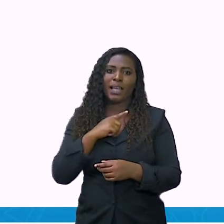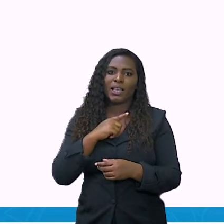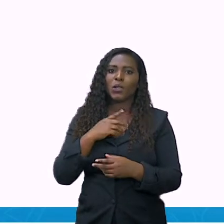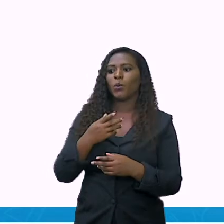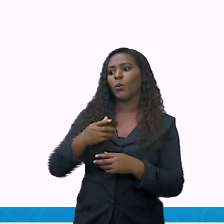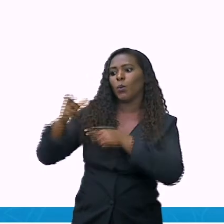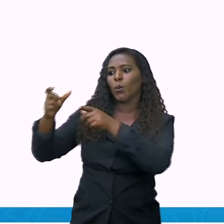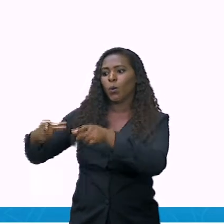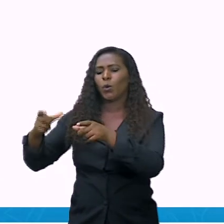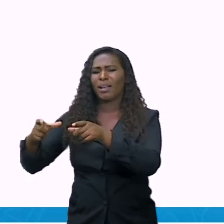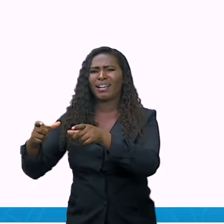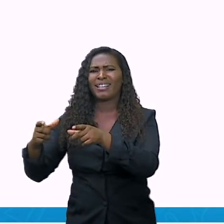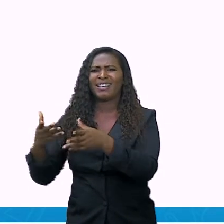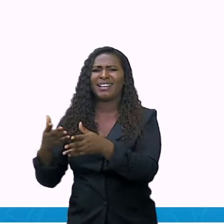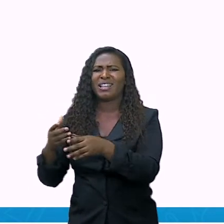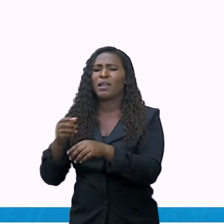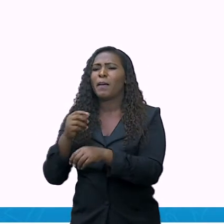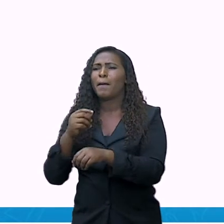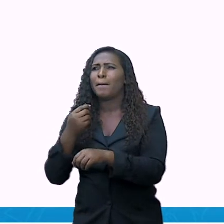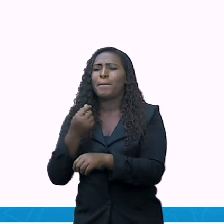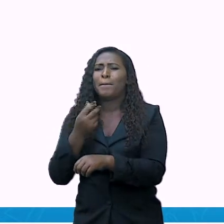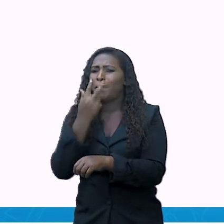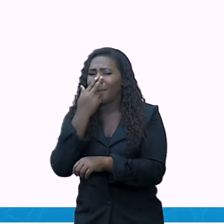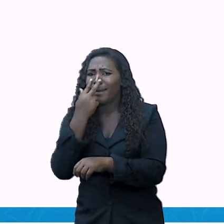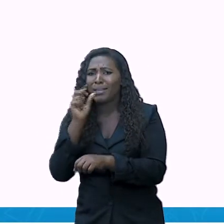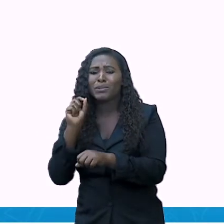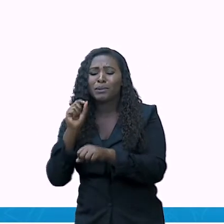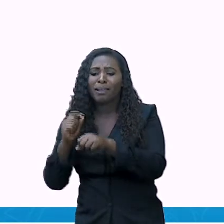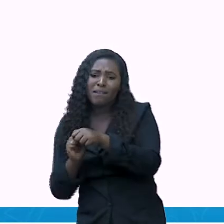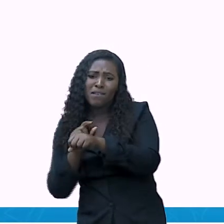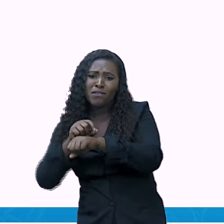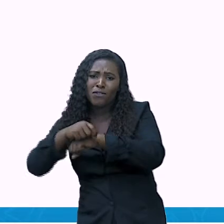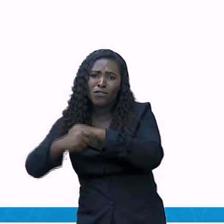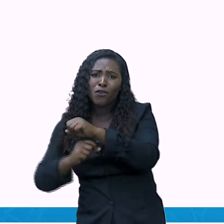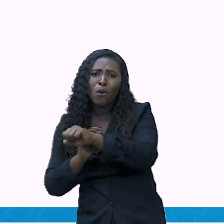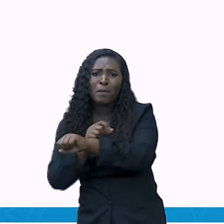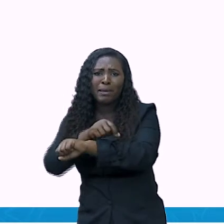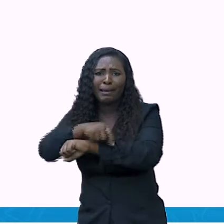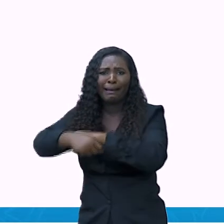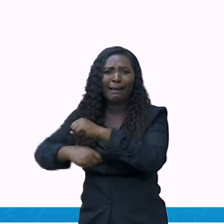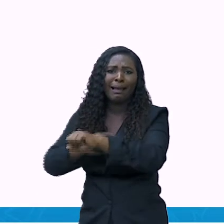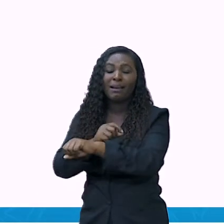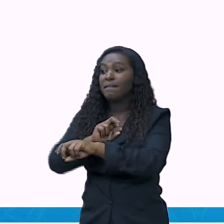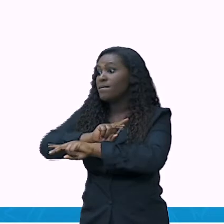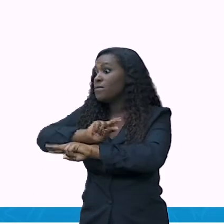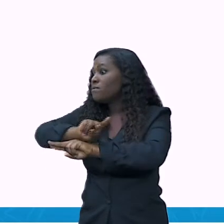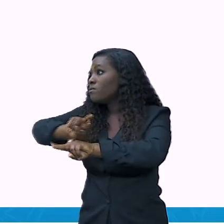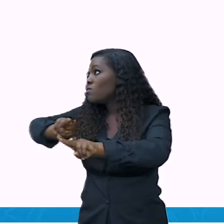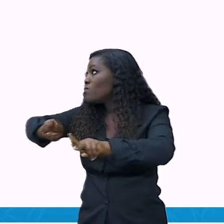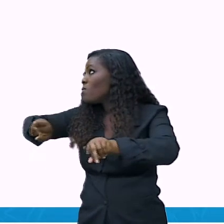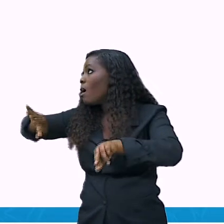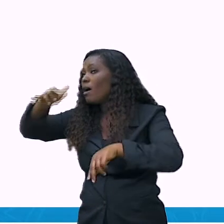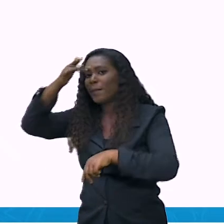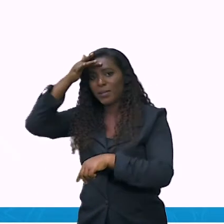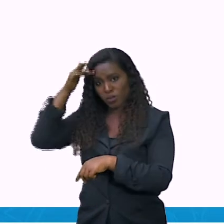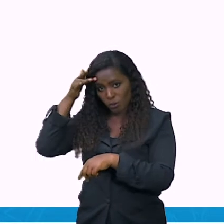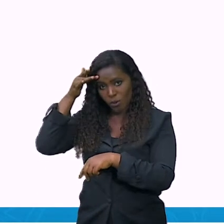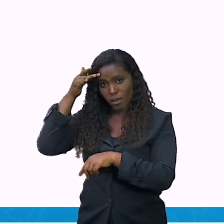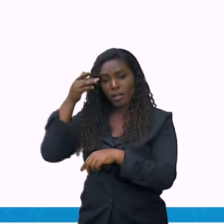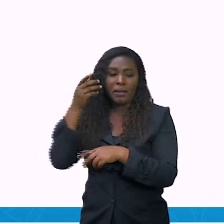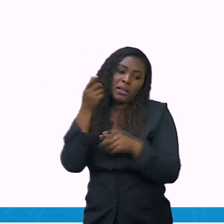humano e temos áreas áreas são vazios demográficos. Áreas